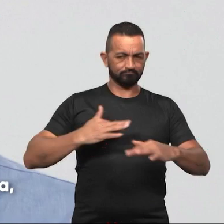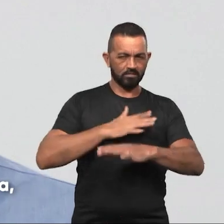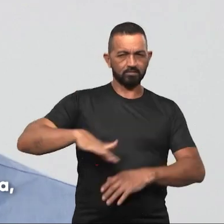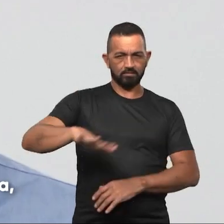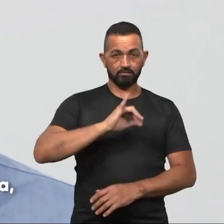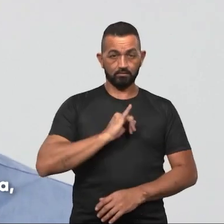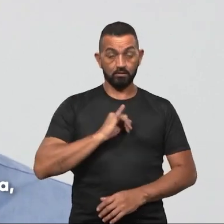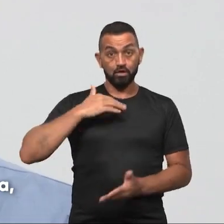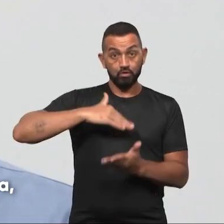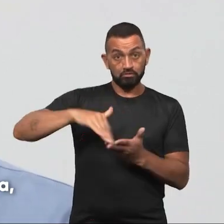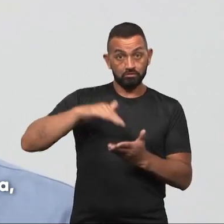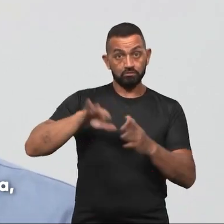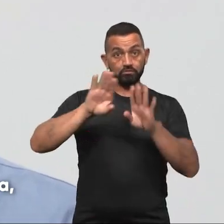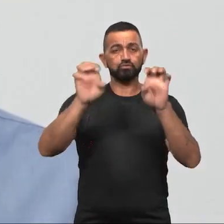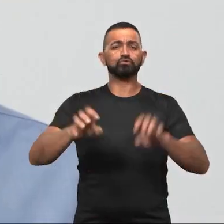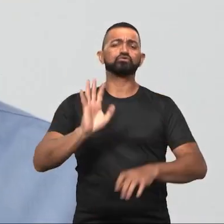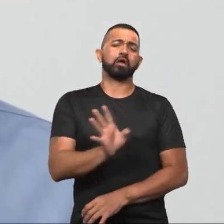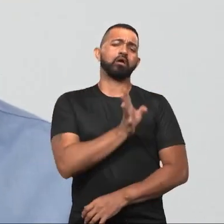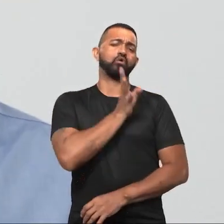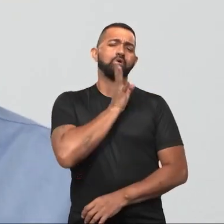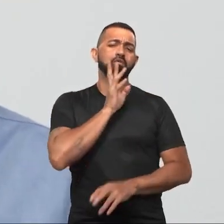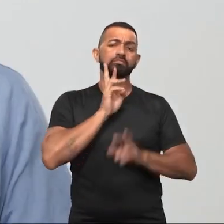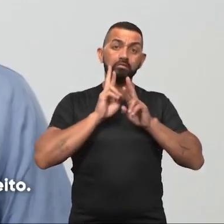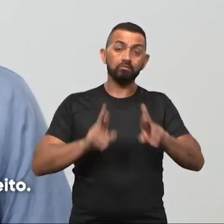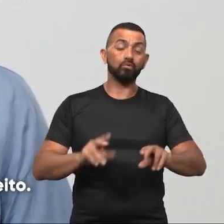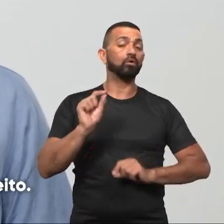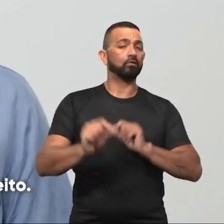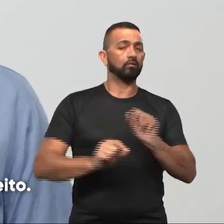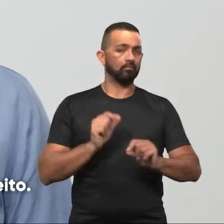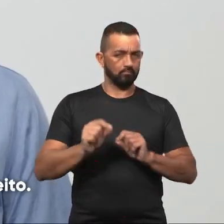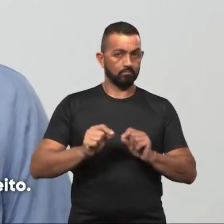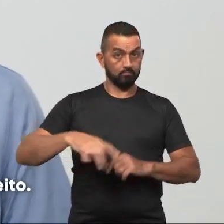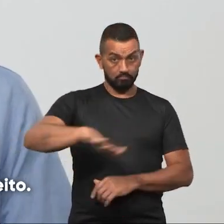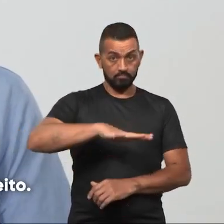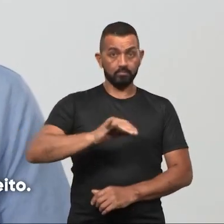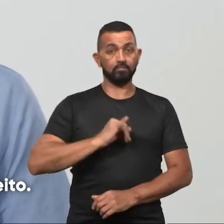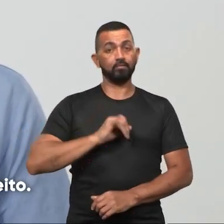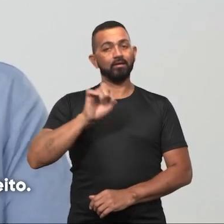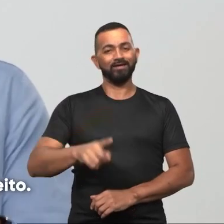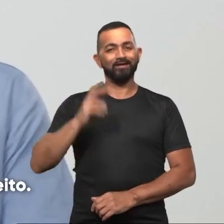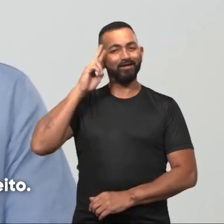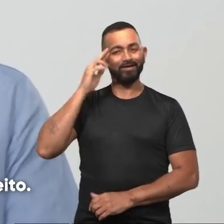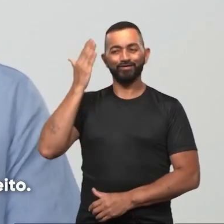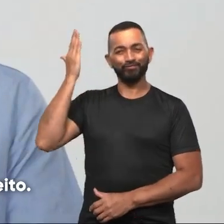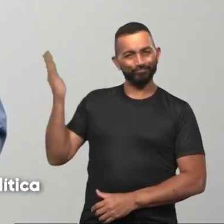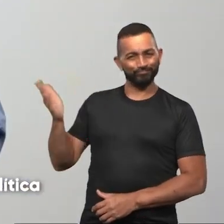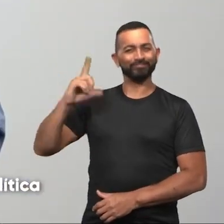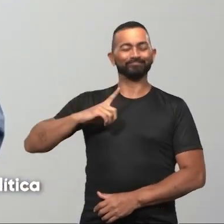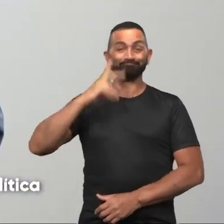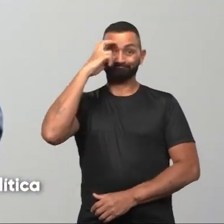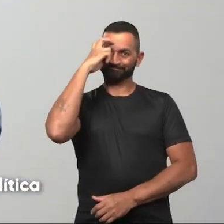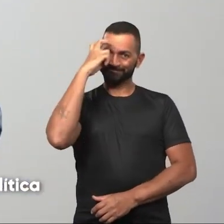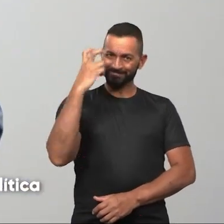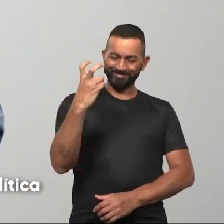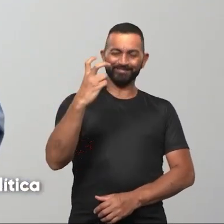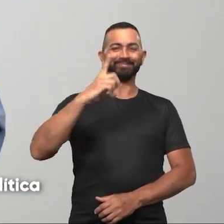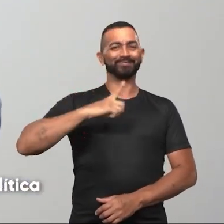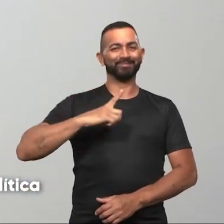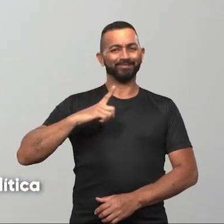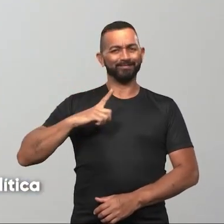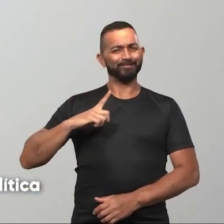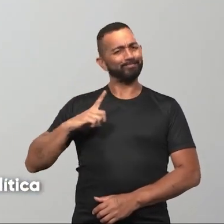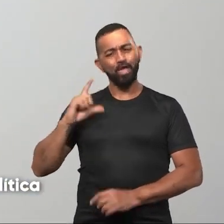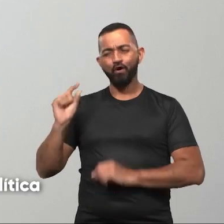problemas. Como fui secretário da Infraestrutura, conheço as soluções. A solução para Imperatriz é Rildo Prefeito. Só ele tem a inteligência,